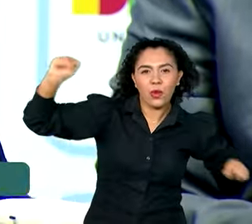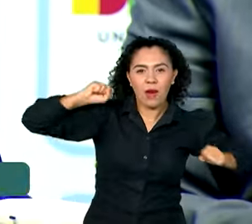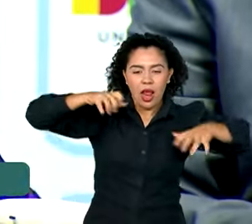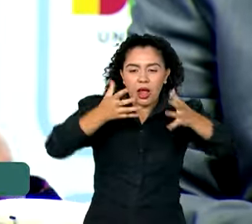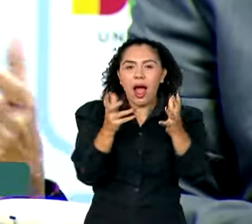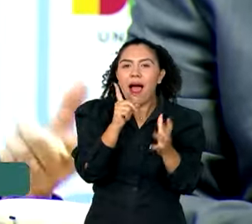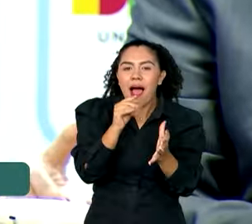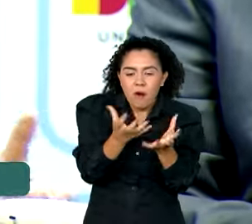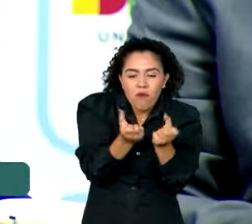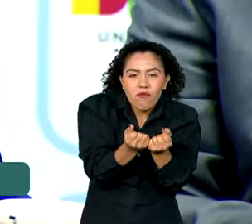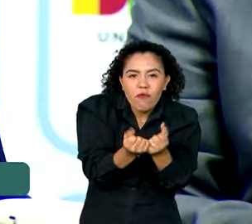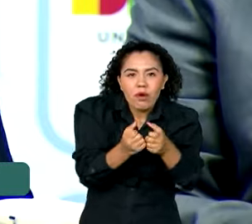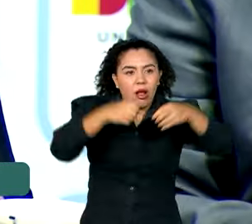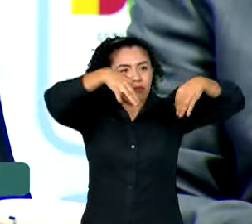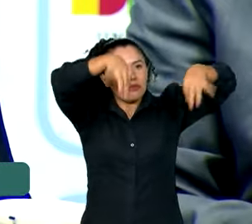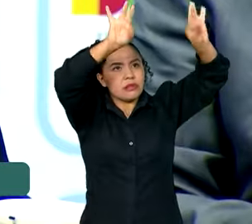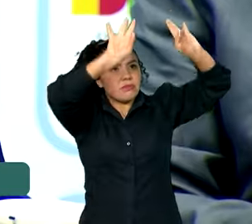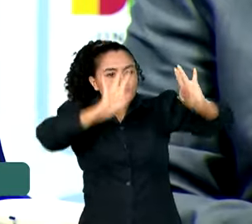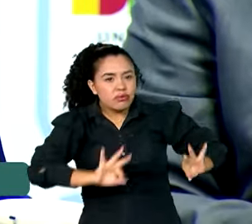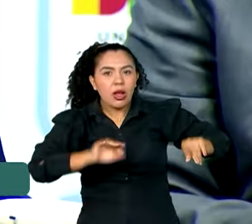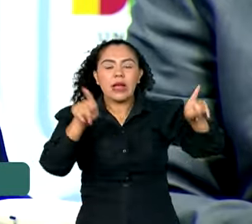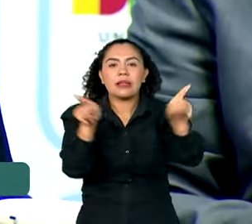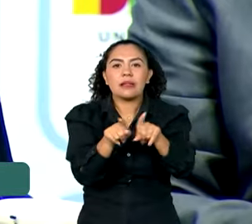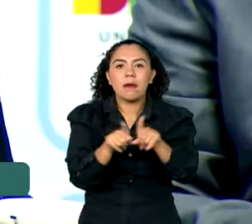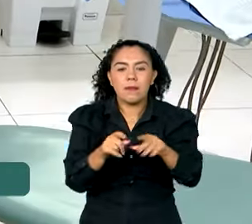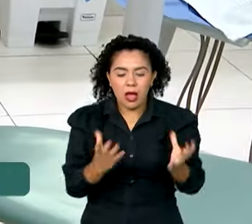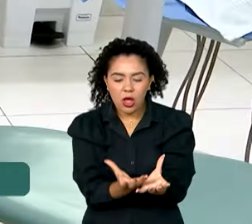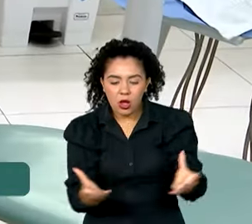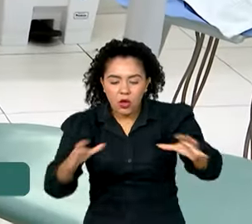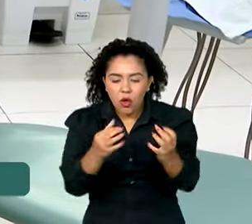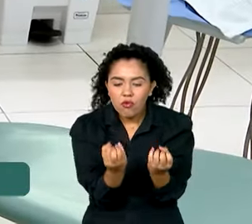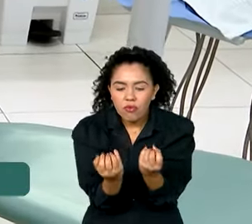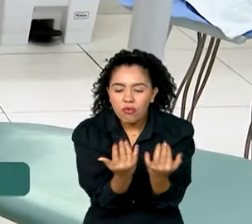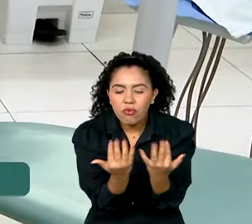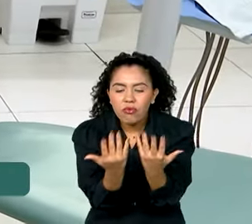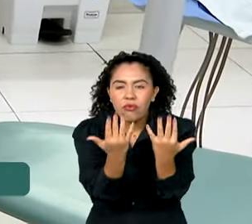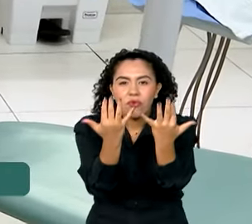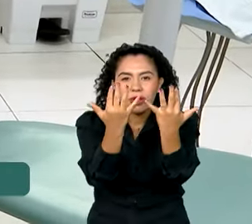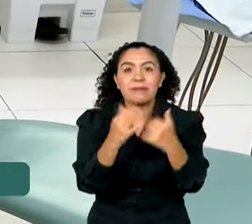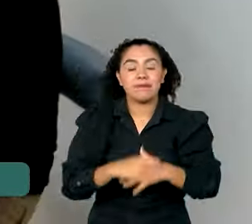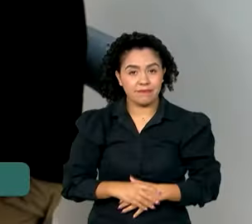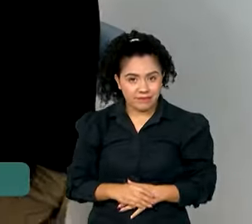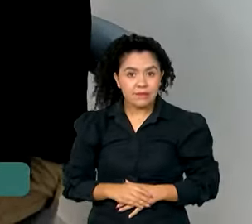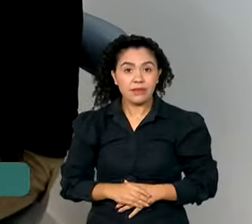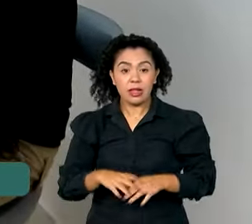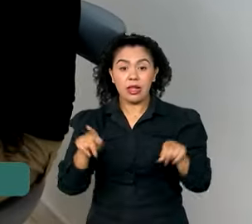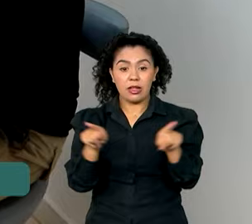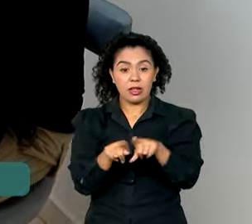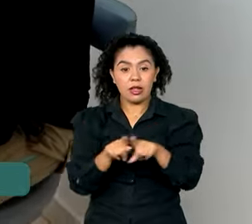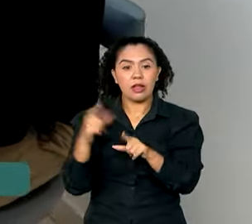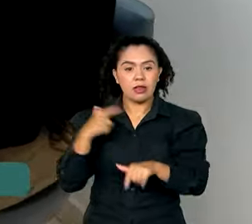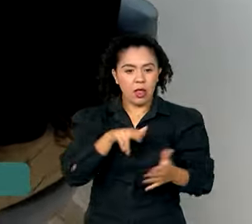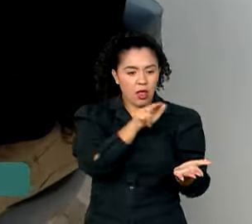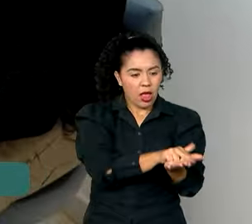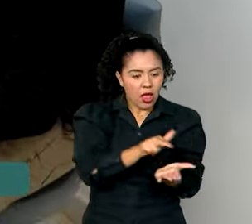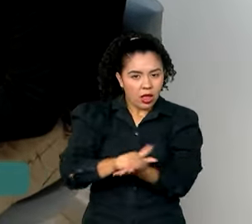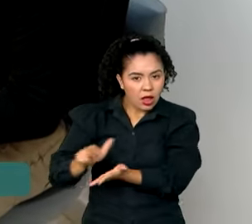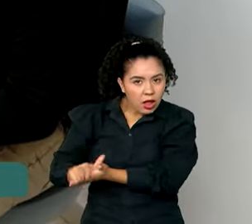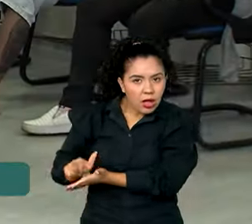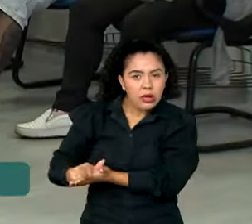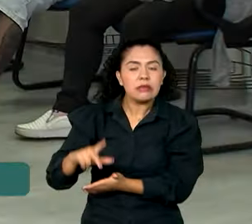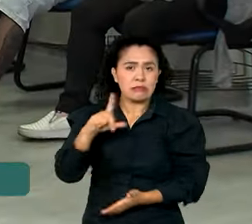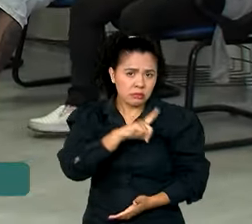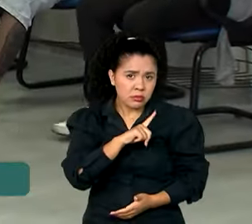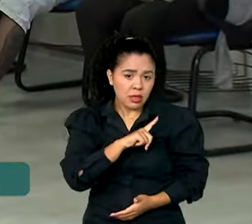quem tem o medicador já, usar o medicador. Apesar de não faltarem leitos, o grande volume de queimadas no